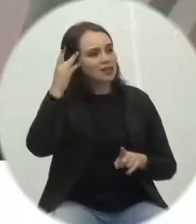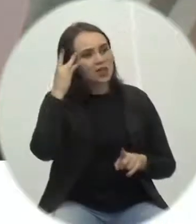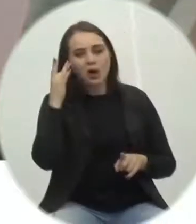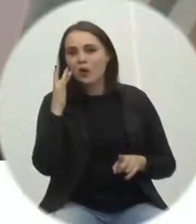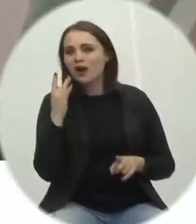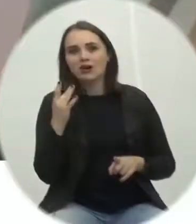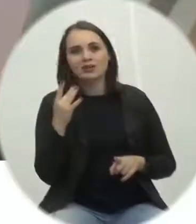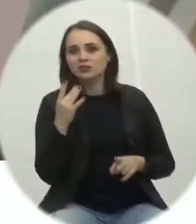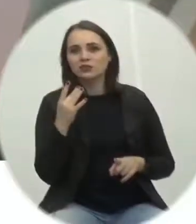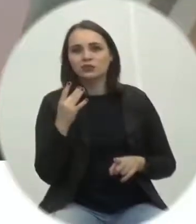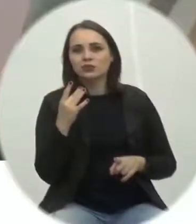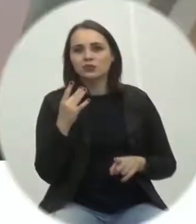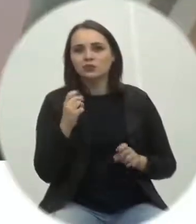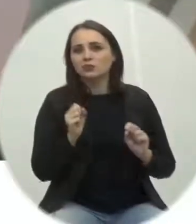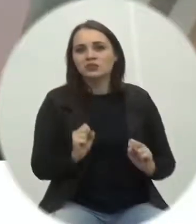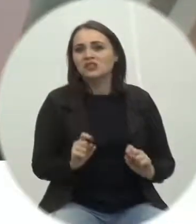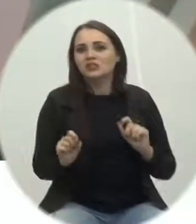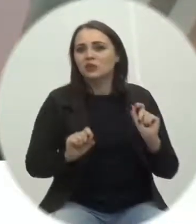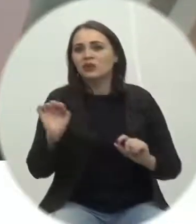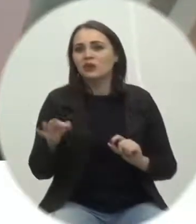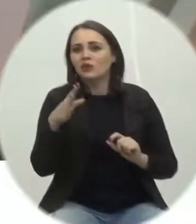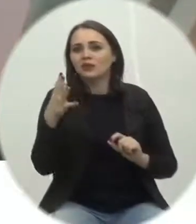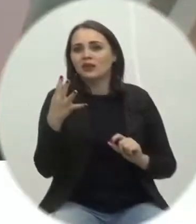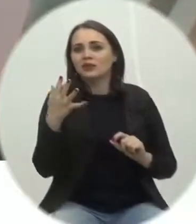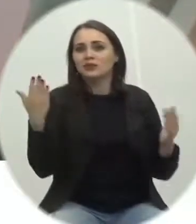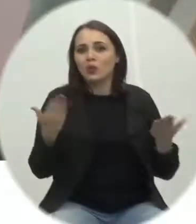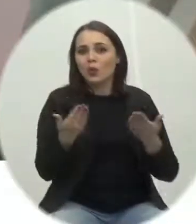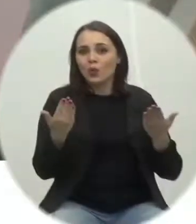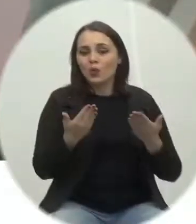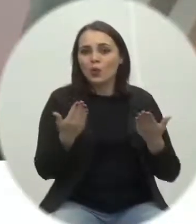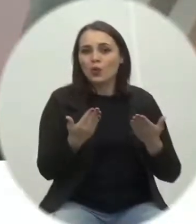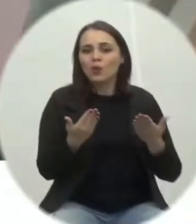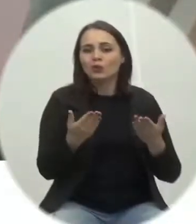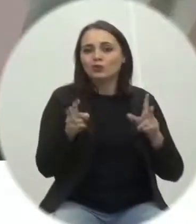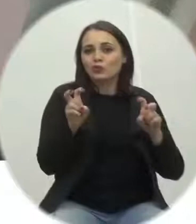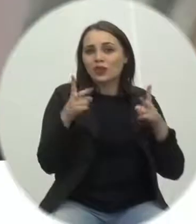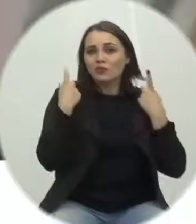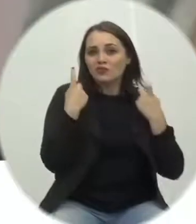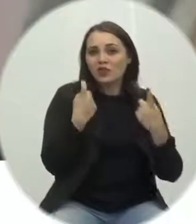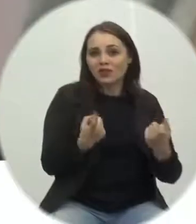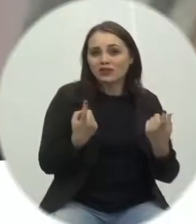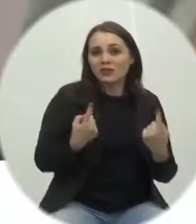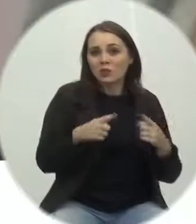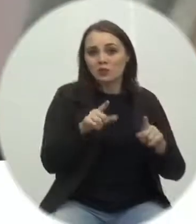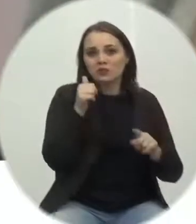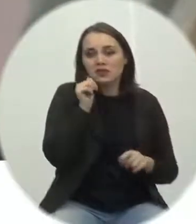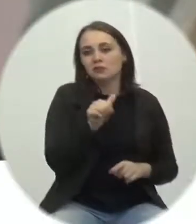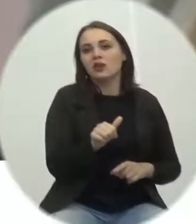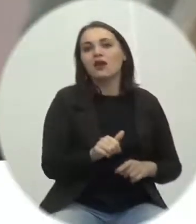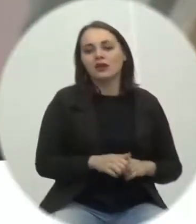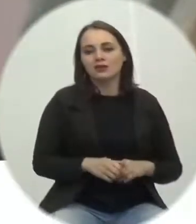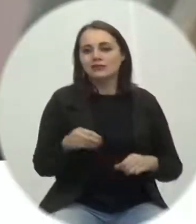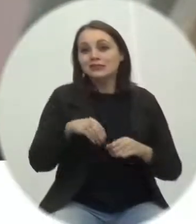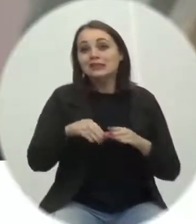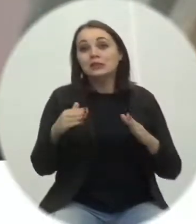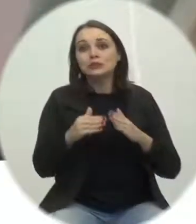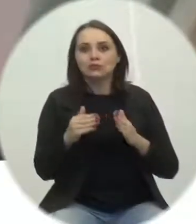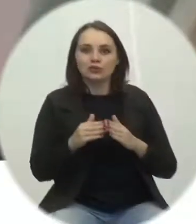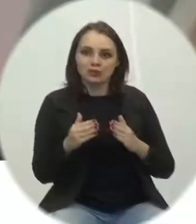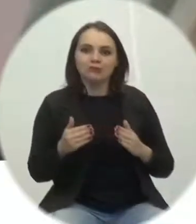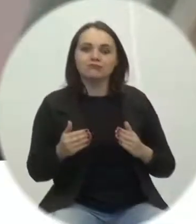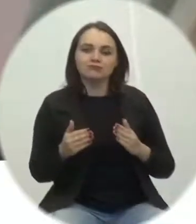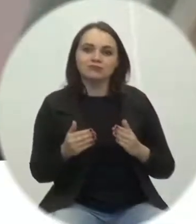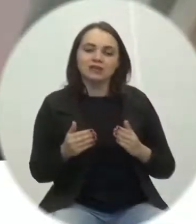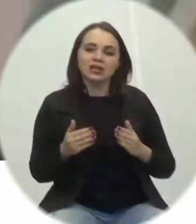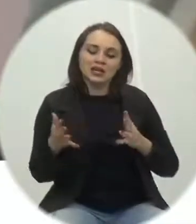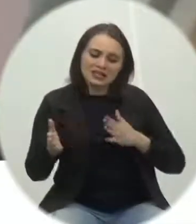o que acontece hoje em relação às violências, inclusive a questão da violência da mulher doméstica e